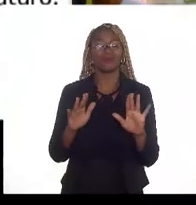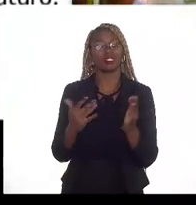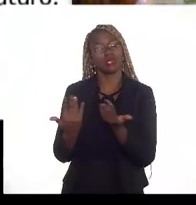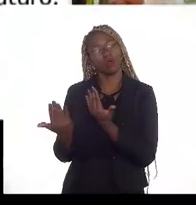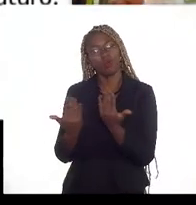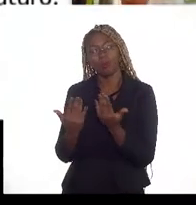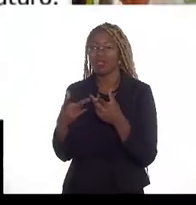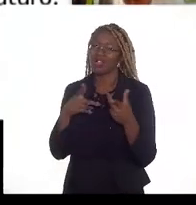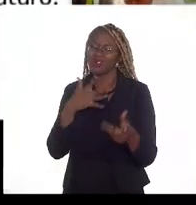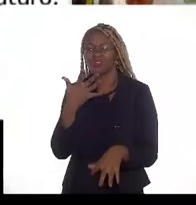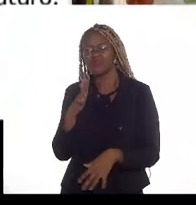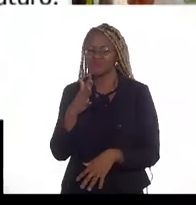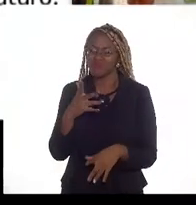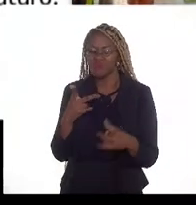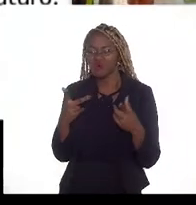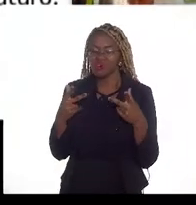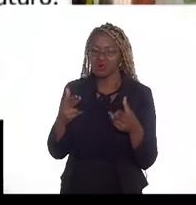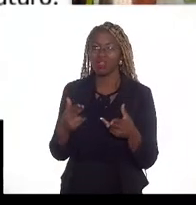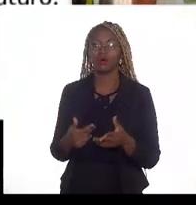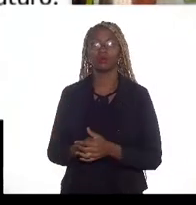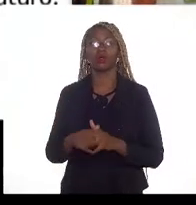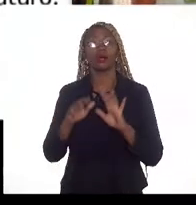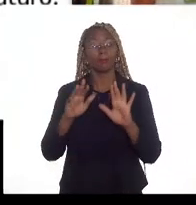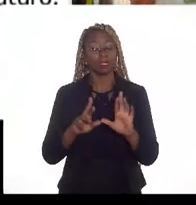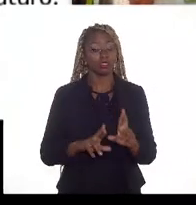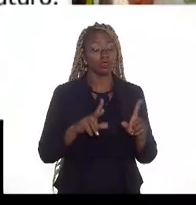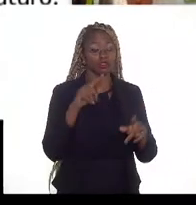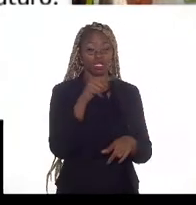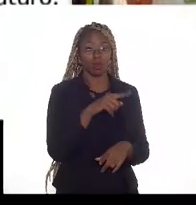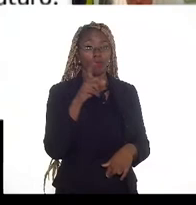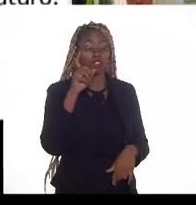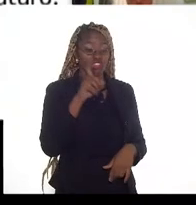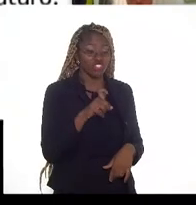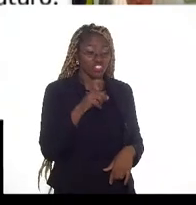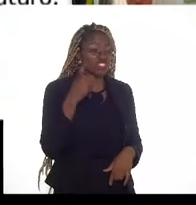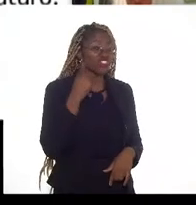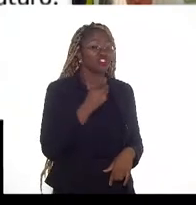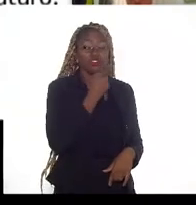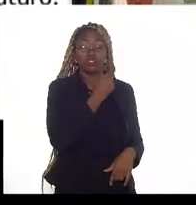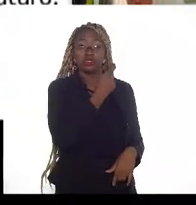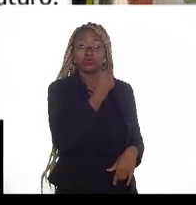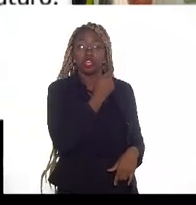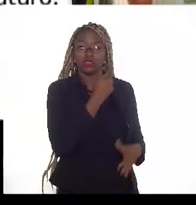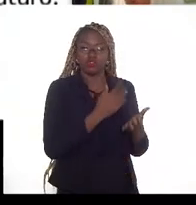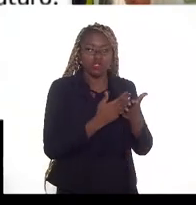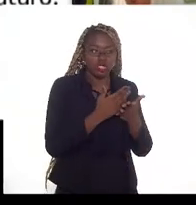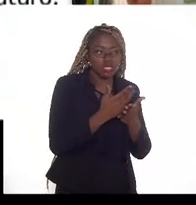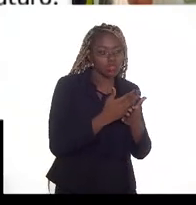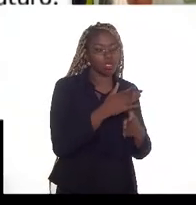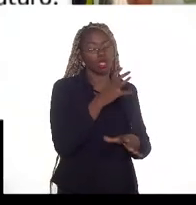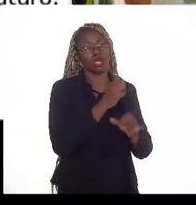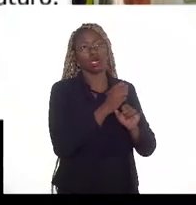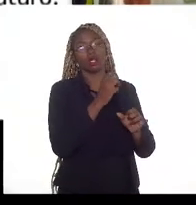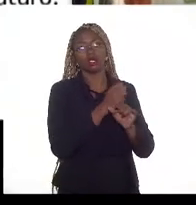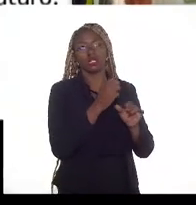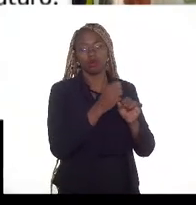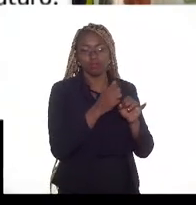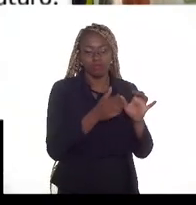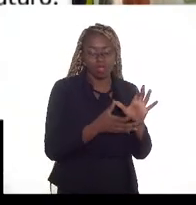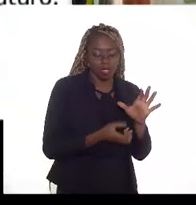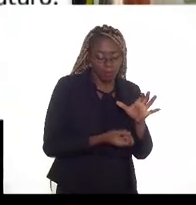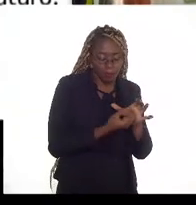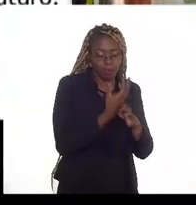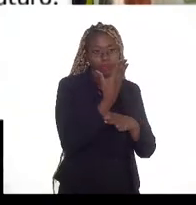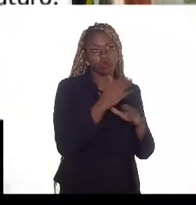A principal diferença é que a espuma de barbear, a pressão que foi colocada desde o início, ela foi calculada para conseguir tirar todo o